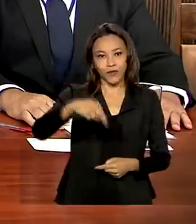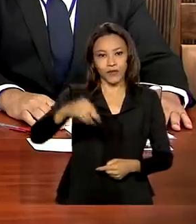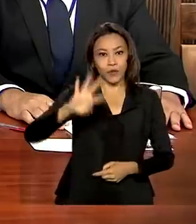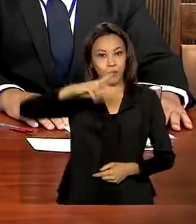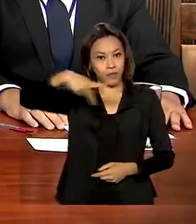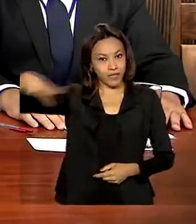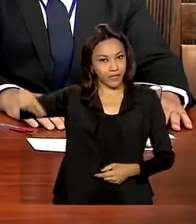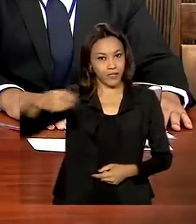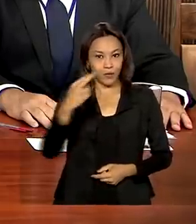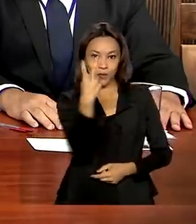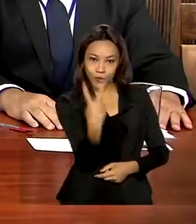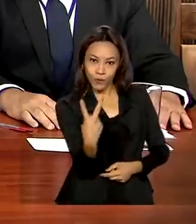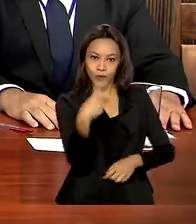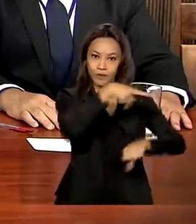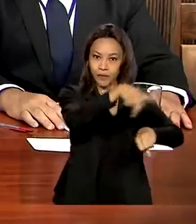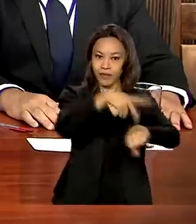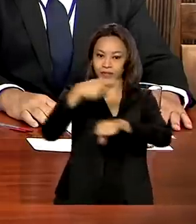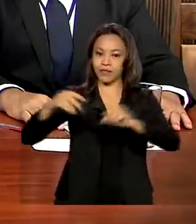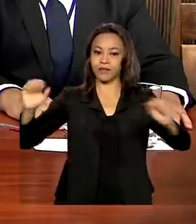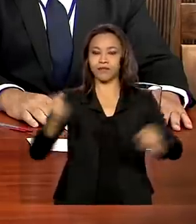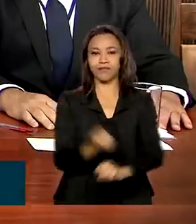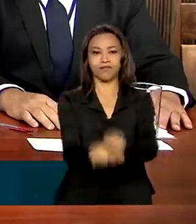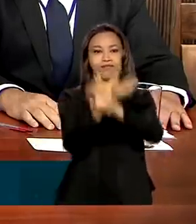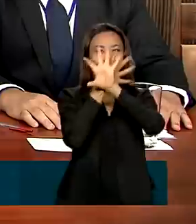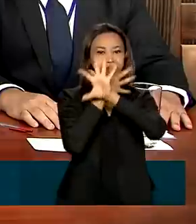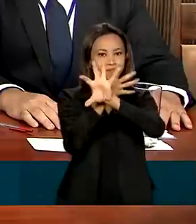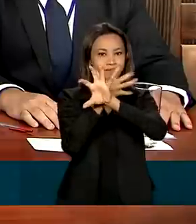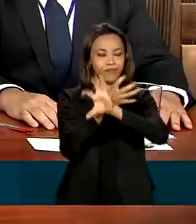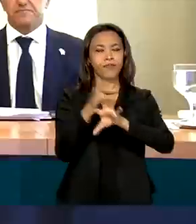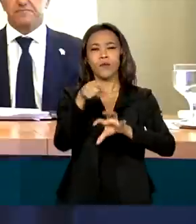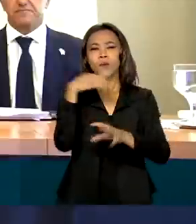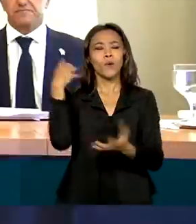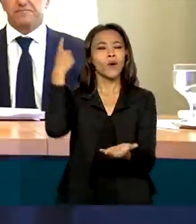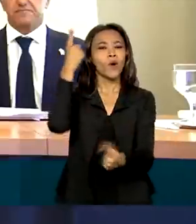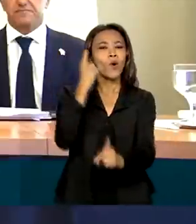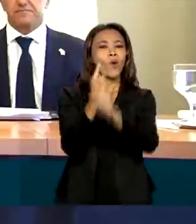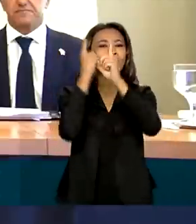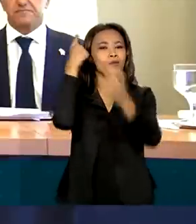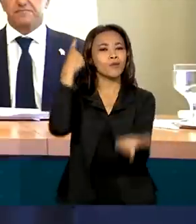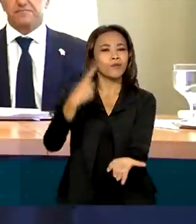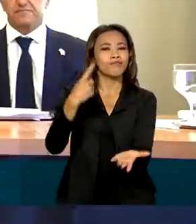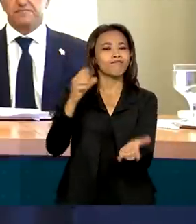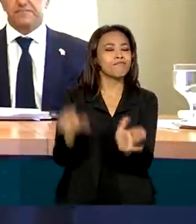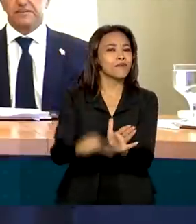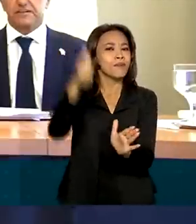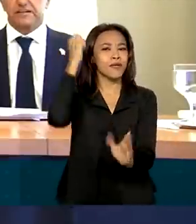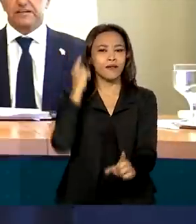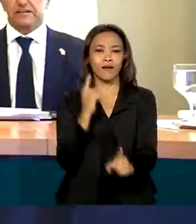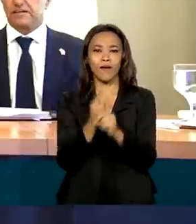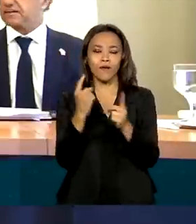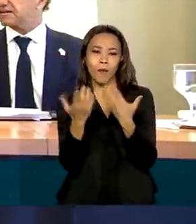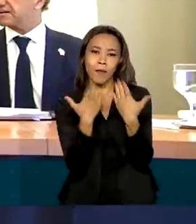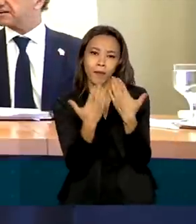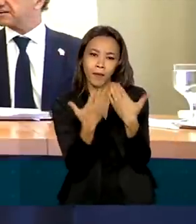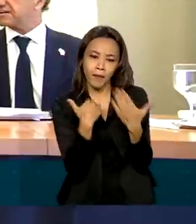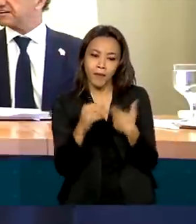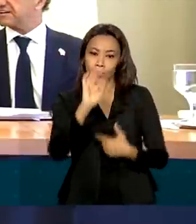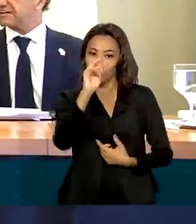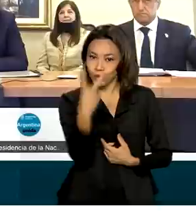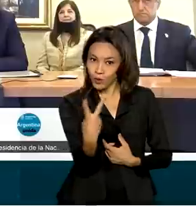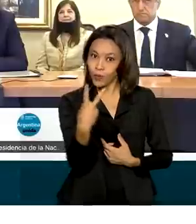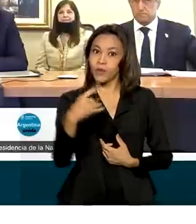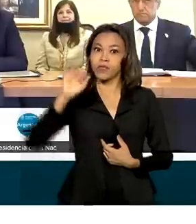dois países se reuniram por videoconferência. O encontro marca a primeira conversa entre o presidente Jair Bolsonaro e o presidente